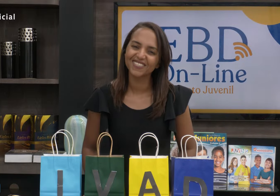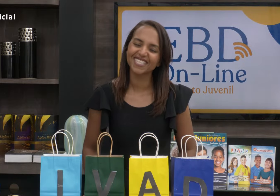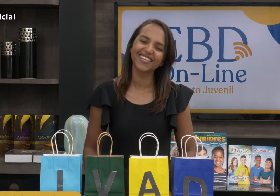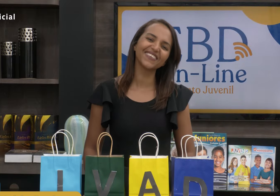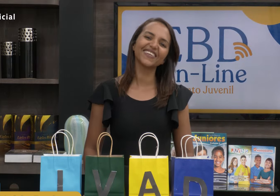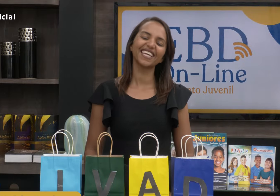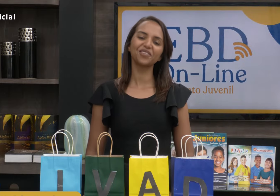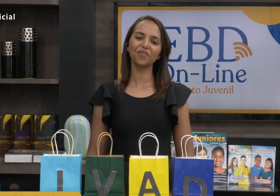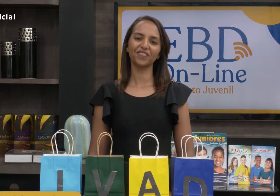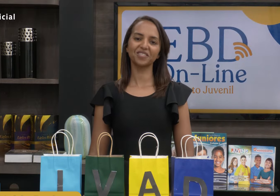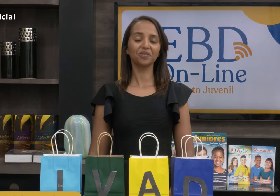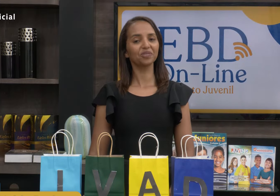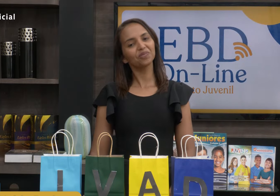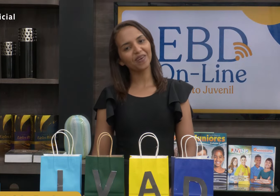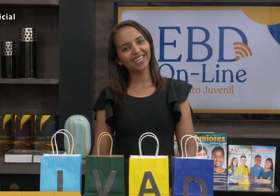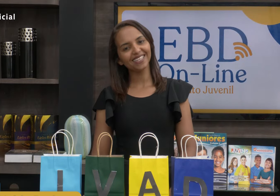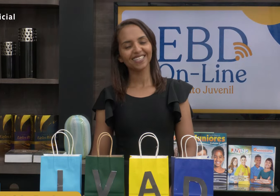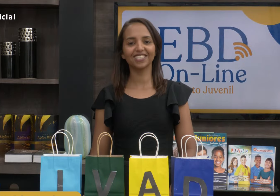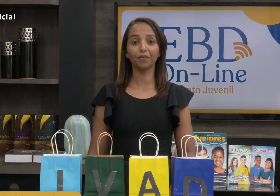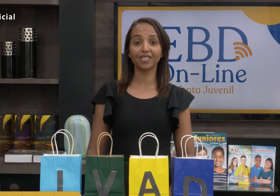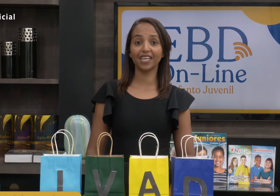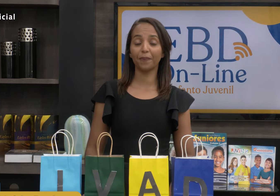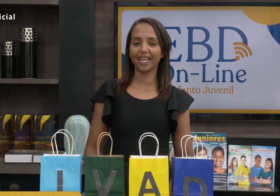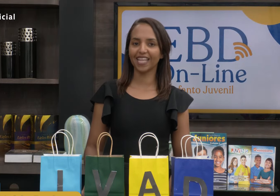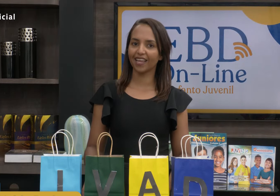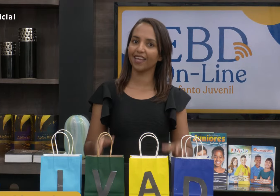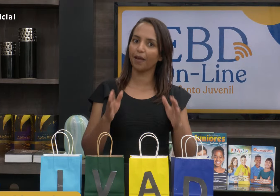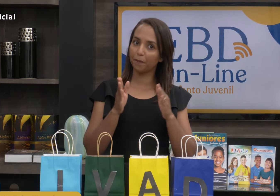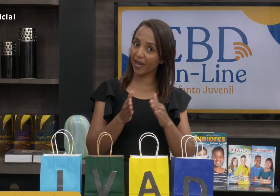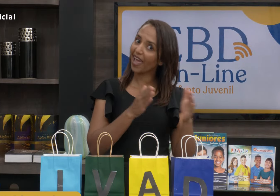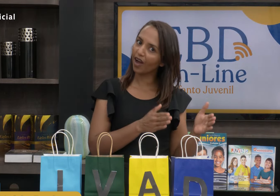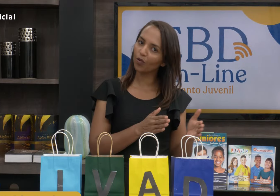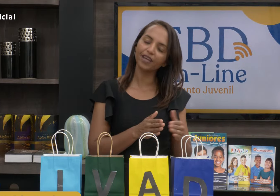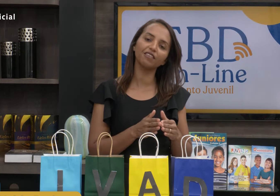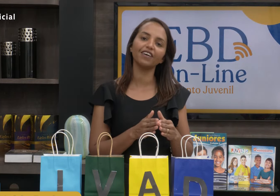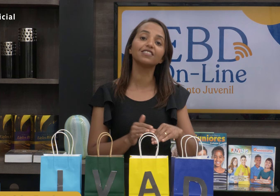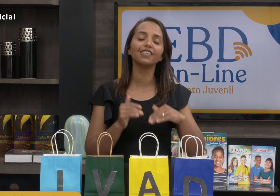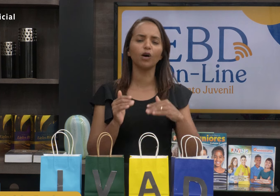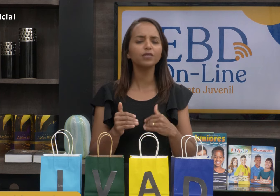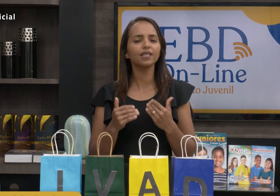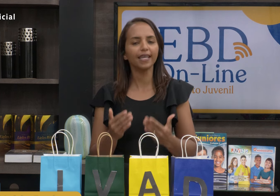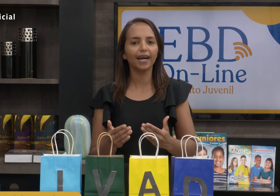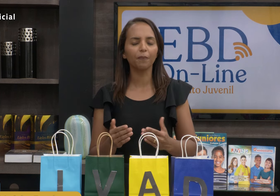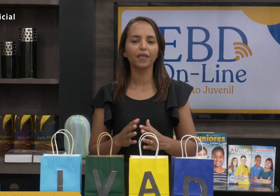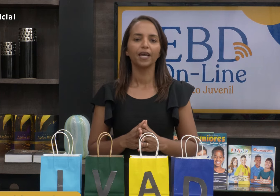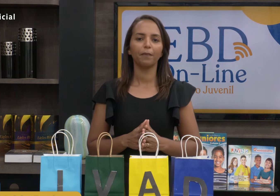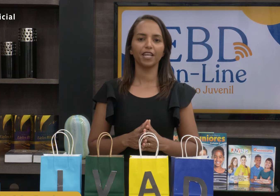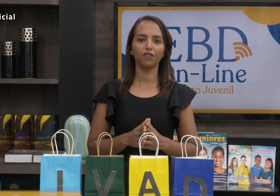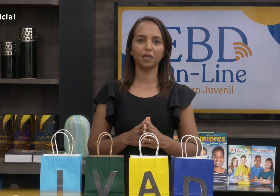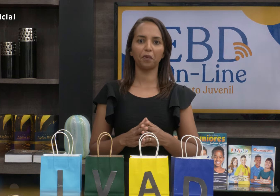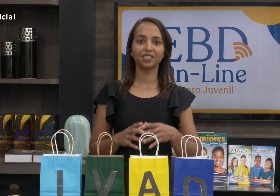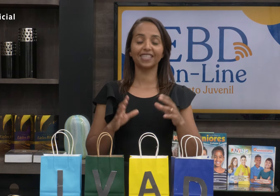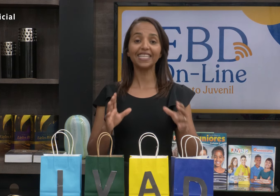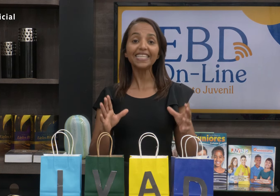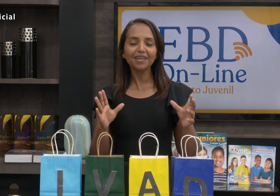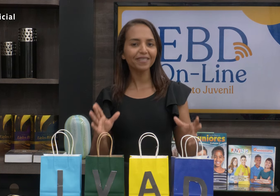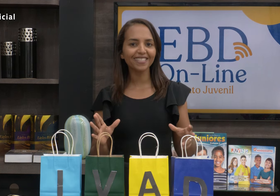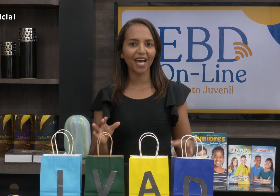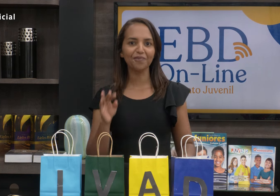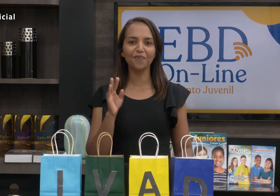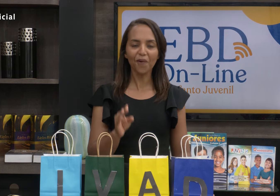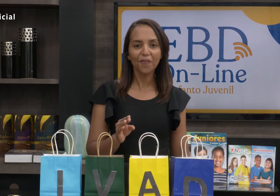A paz do Senhor, querido professor, tudo bem? Estamos aqui para dar aquela pré-aula que vai te auxiliar para que você possa